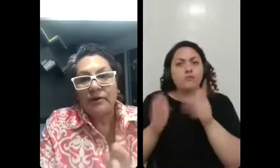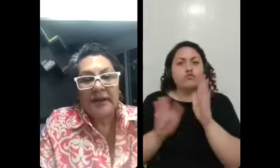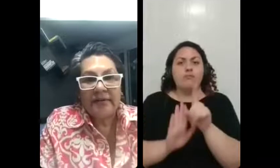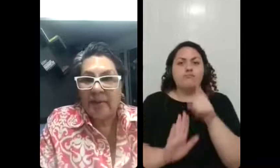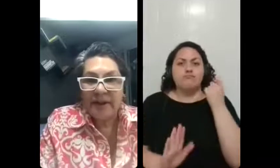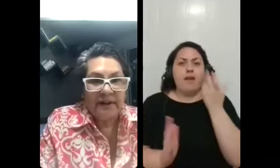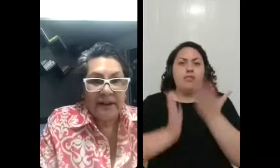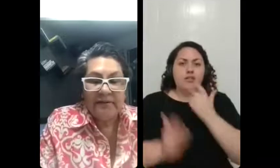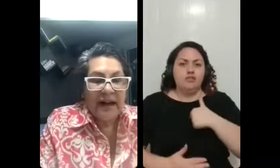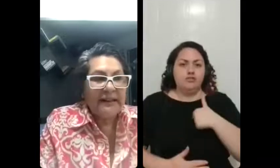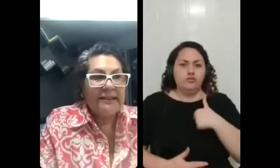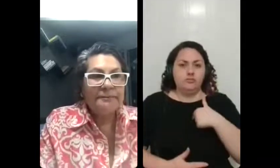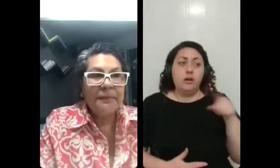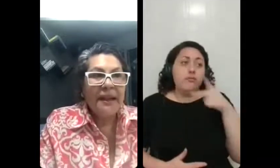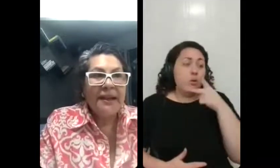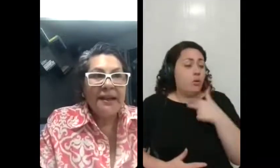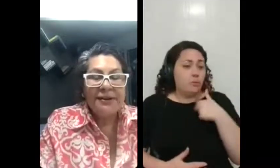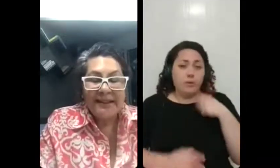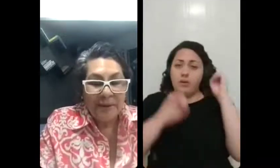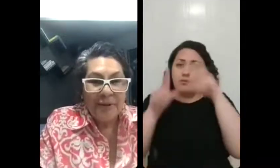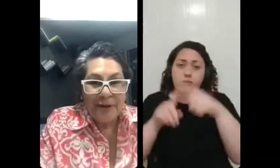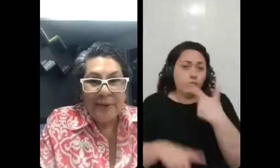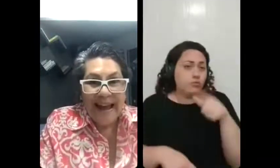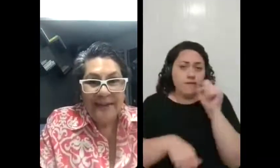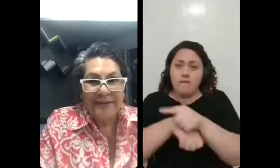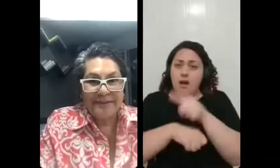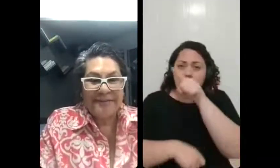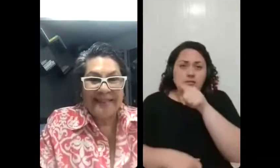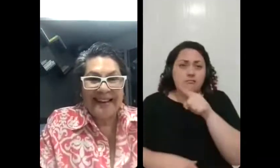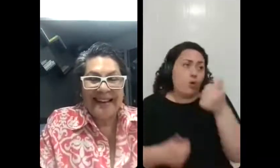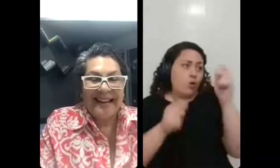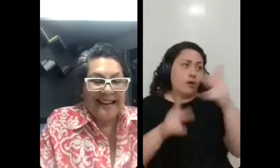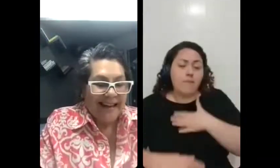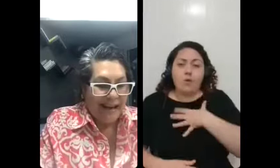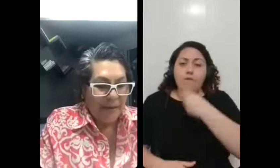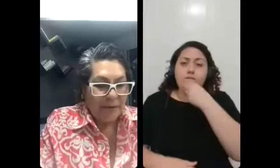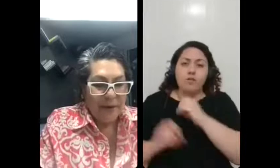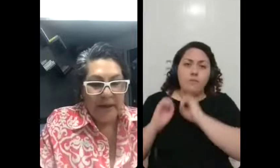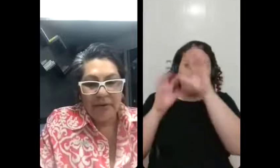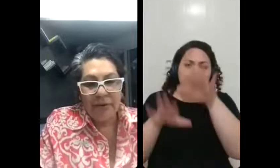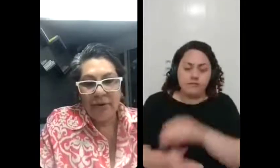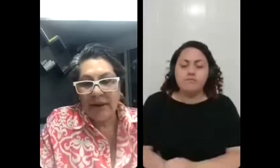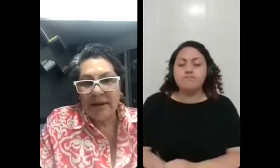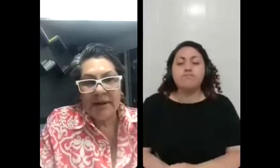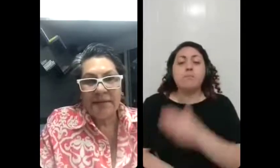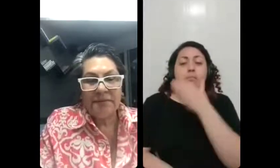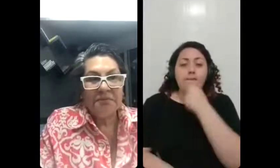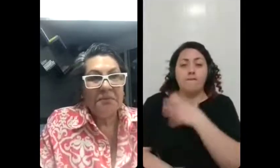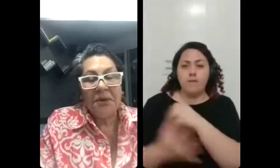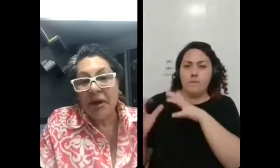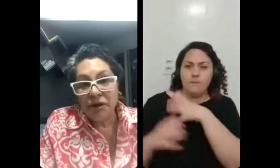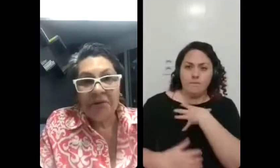disse, eu não posso lhe levar porque não tem vaga. Eu disse, então, meu filho me leva. E aí, meu filho me levou, e